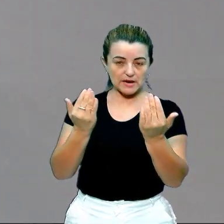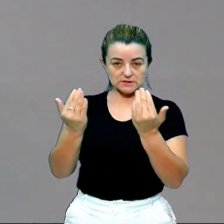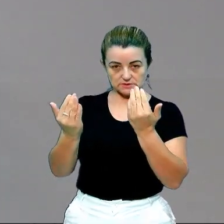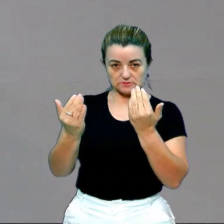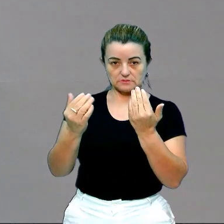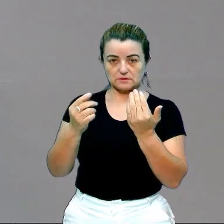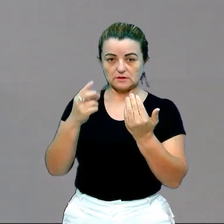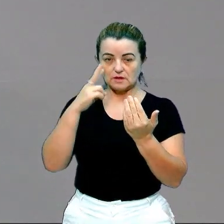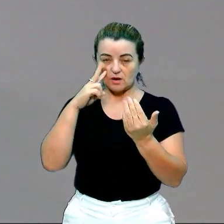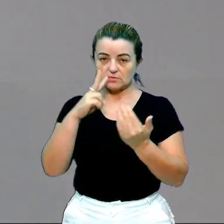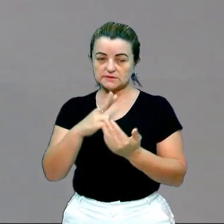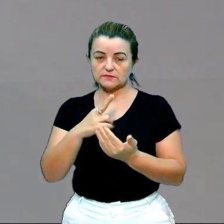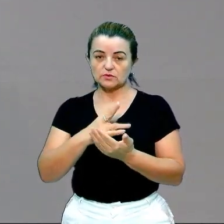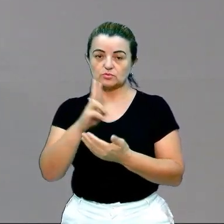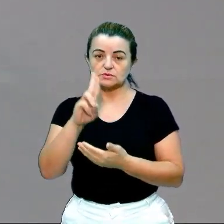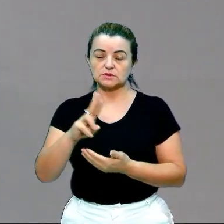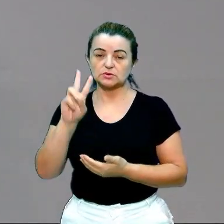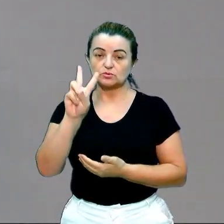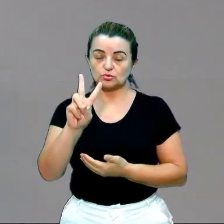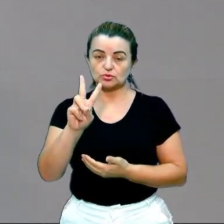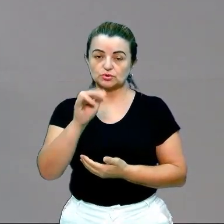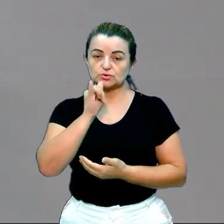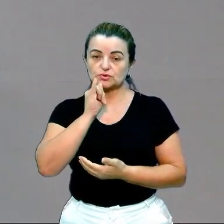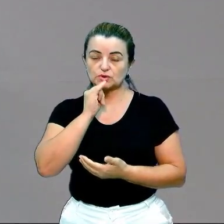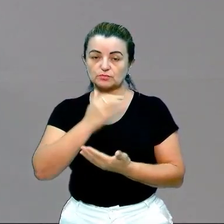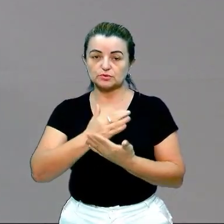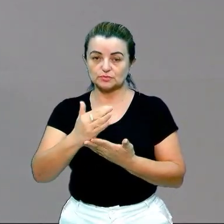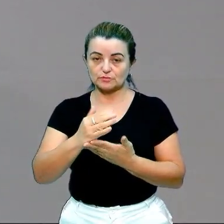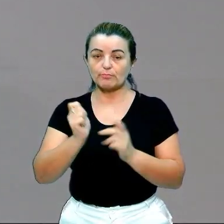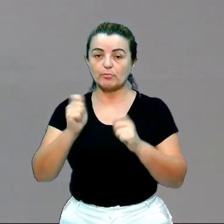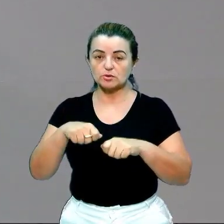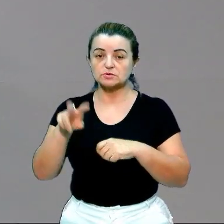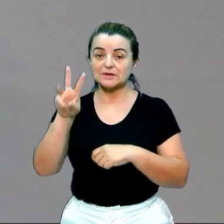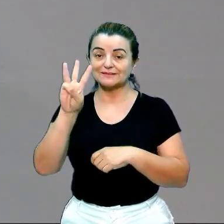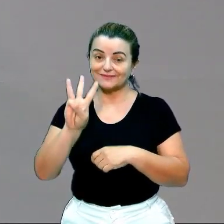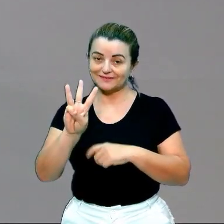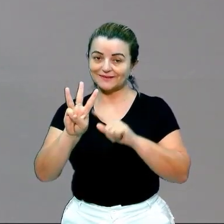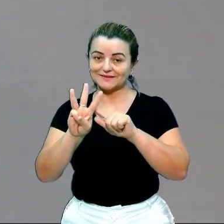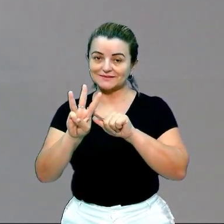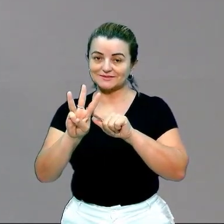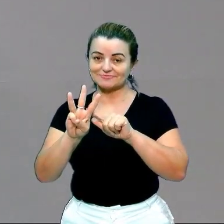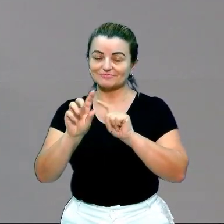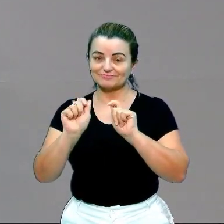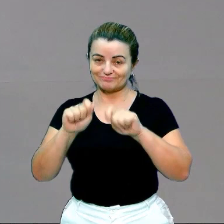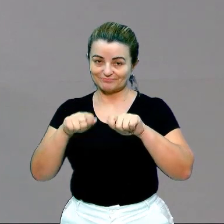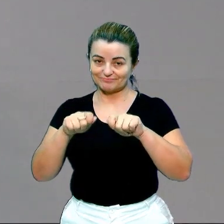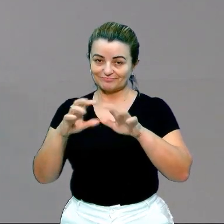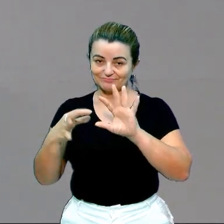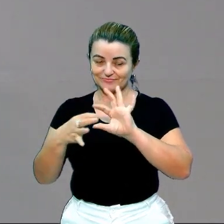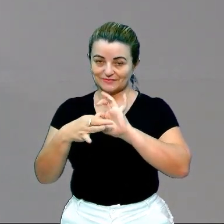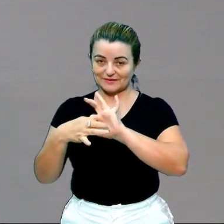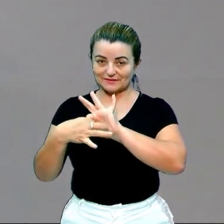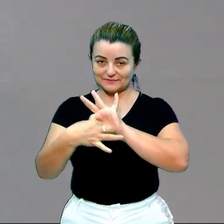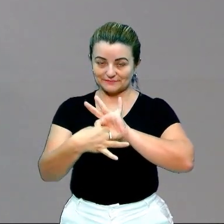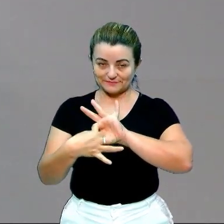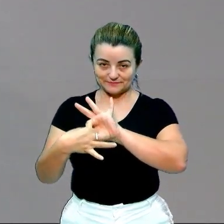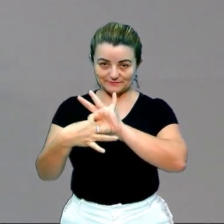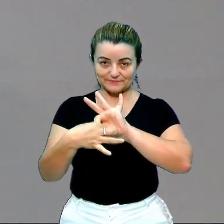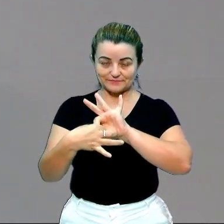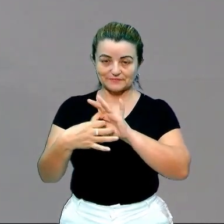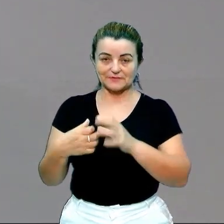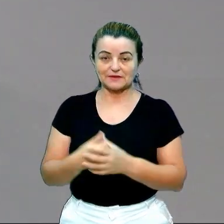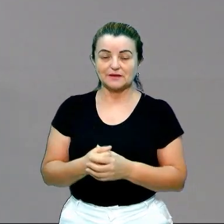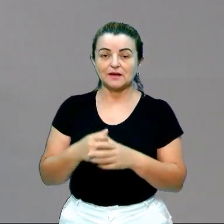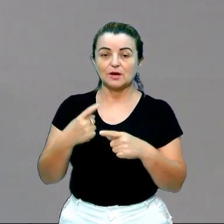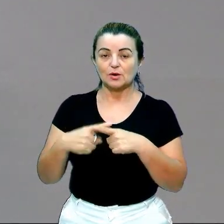dois tipos de introdução, e eu posso utilizar até três. Ele contextualizou,